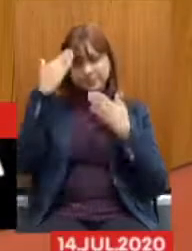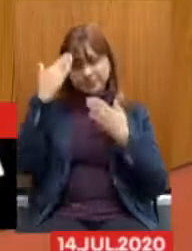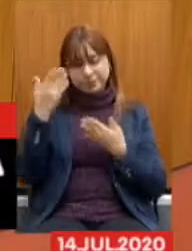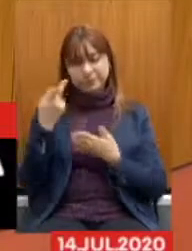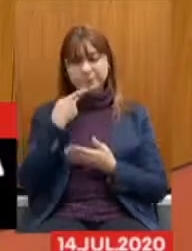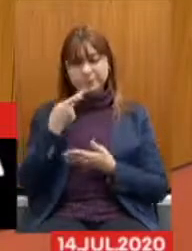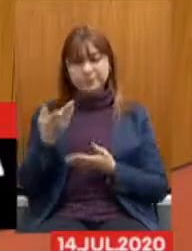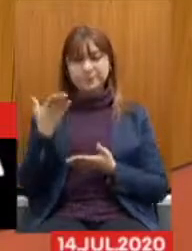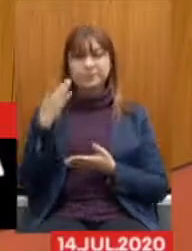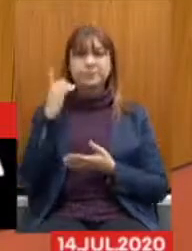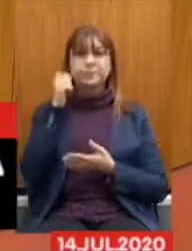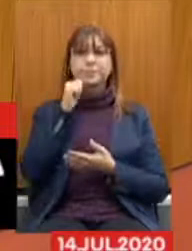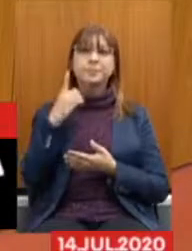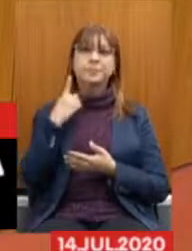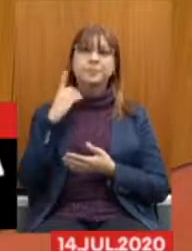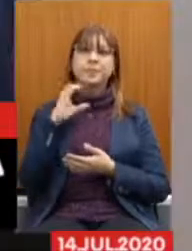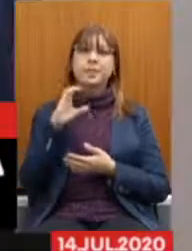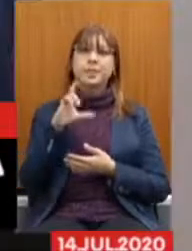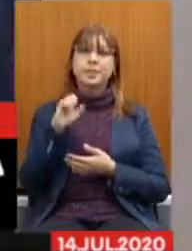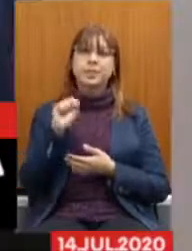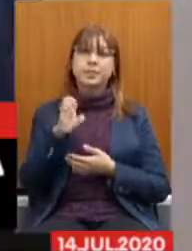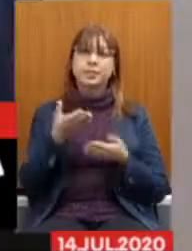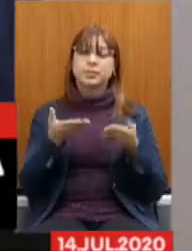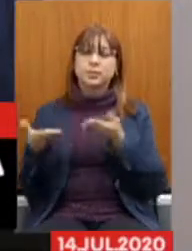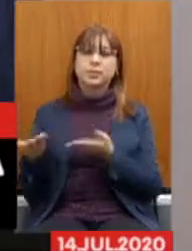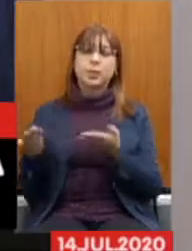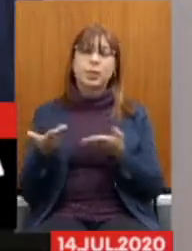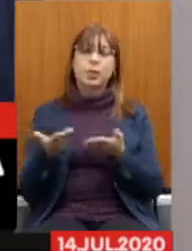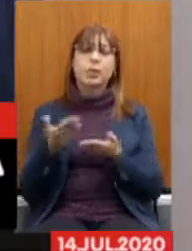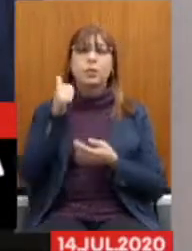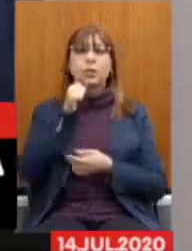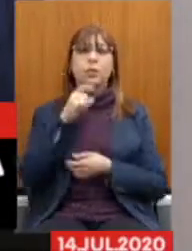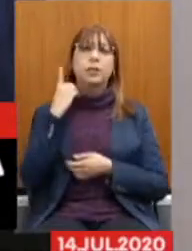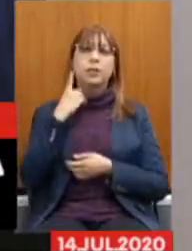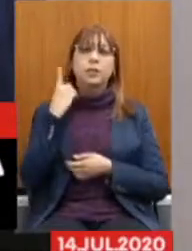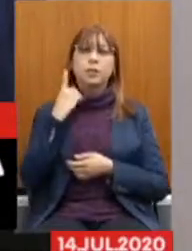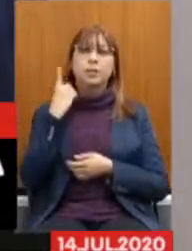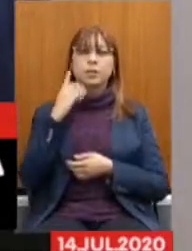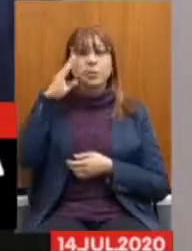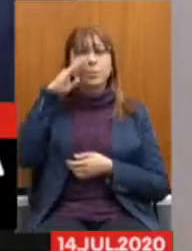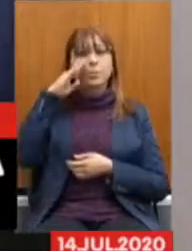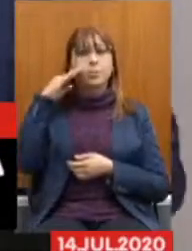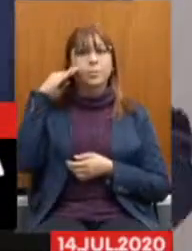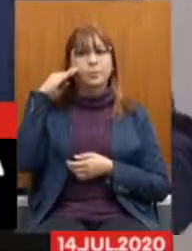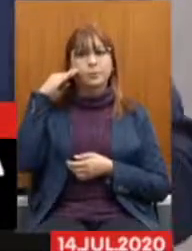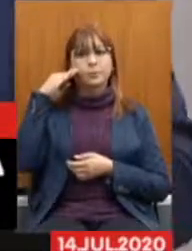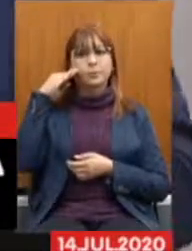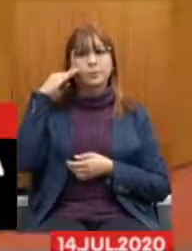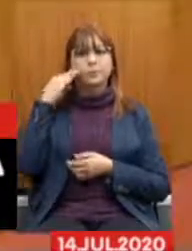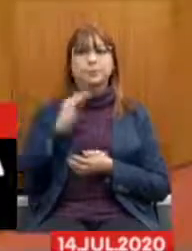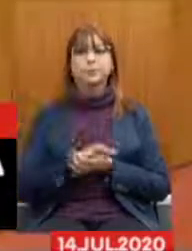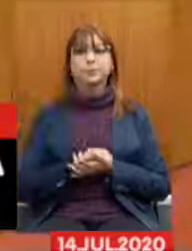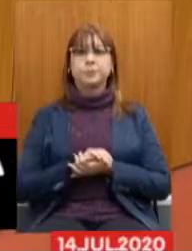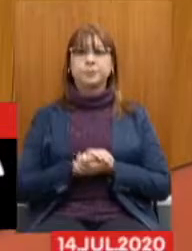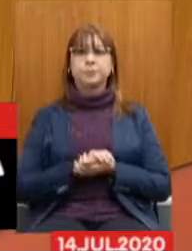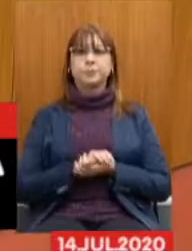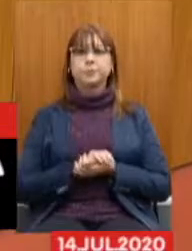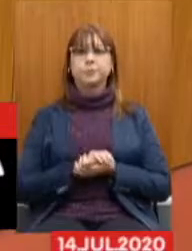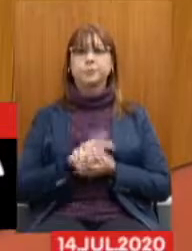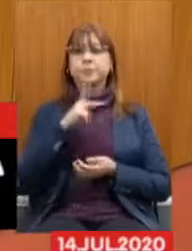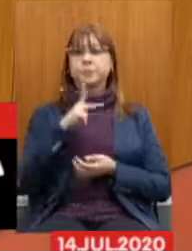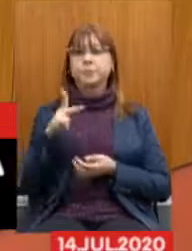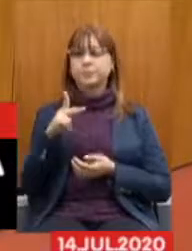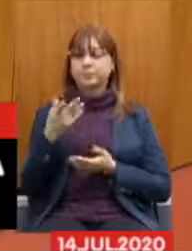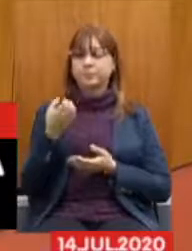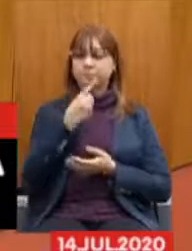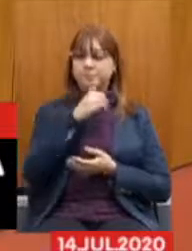as palavras da deputada Celise e passo para a deputada Beatriz Serqueira. Presidente,